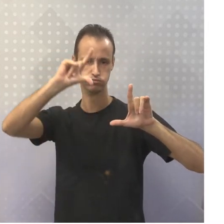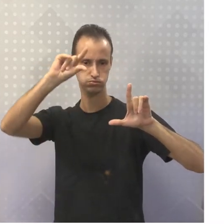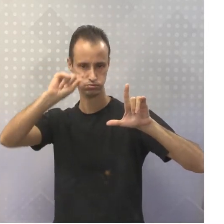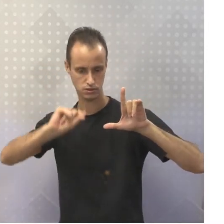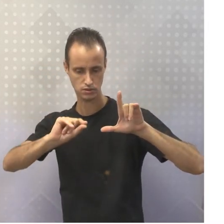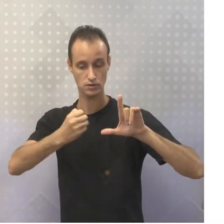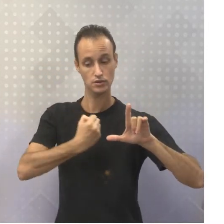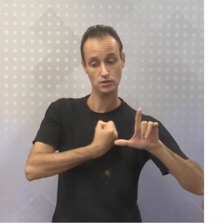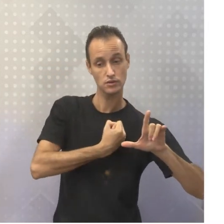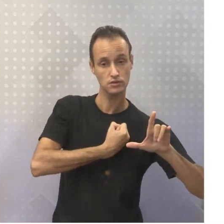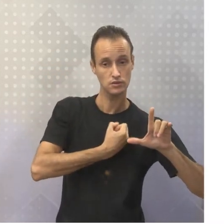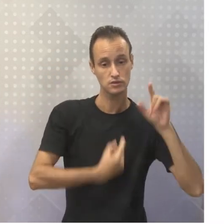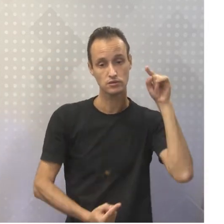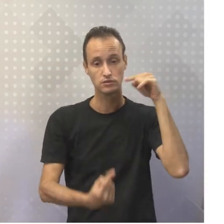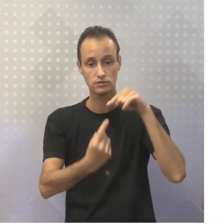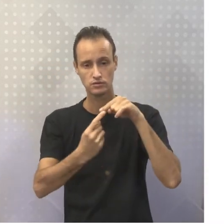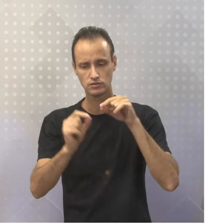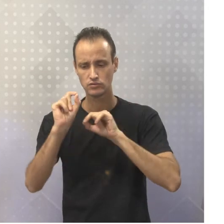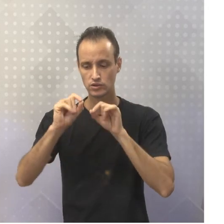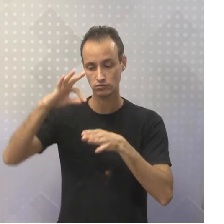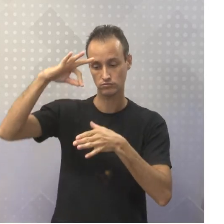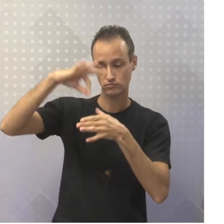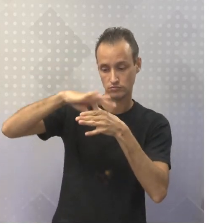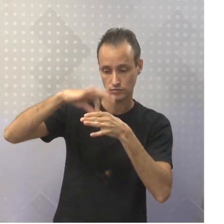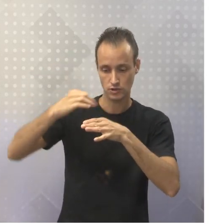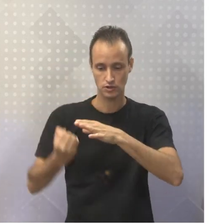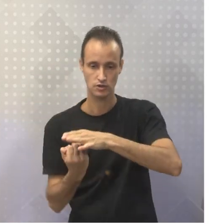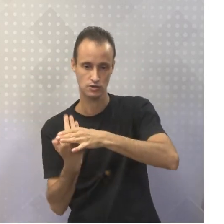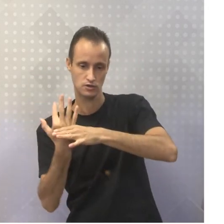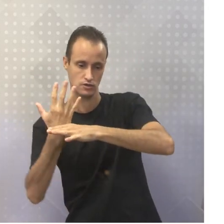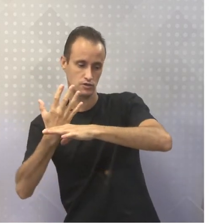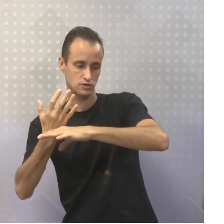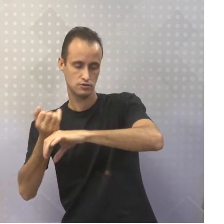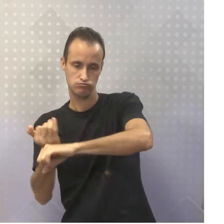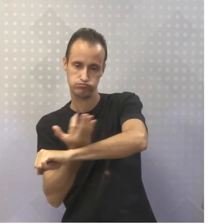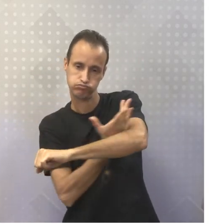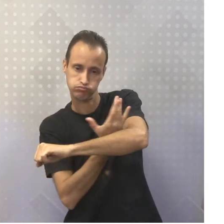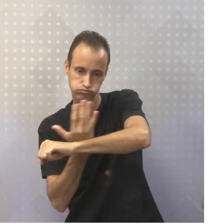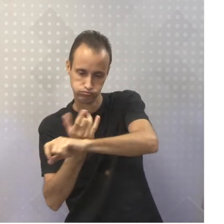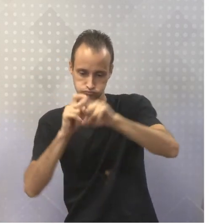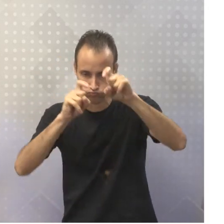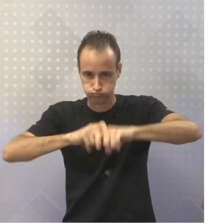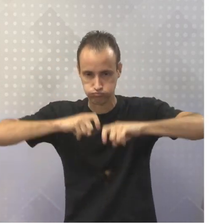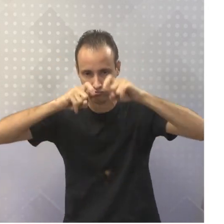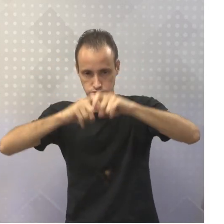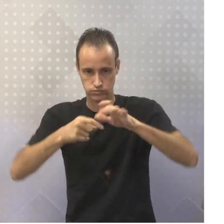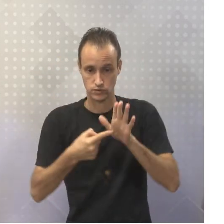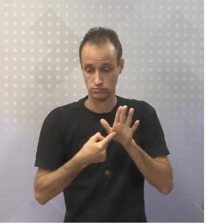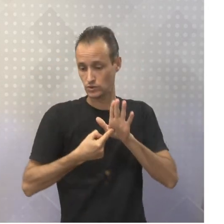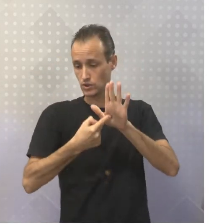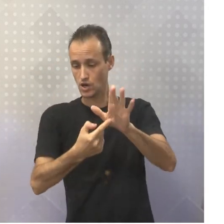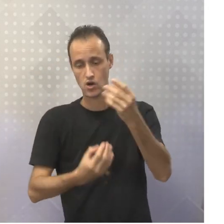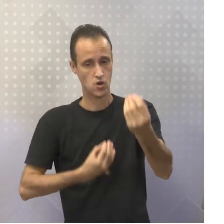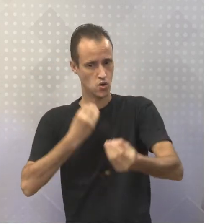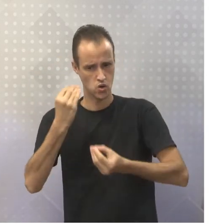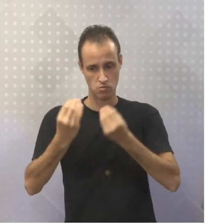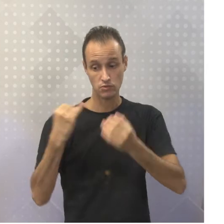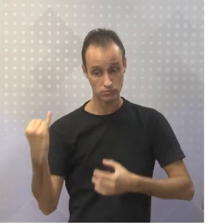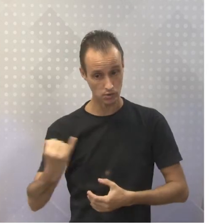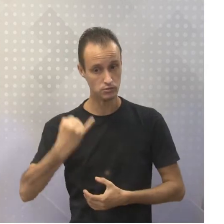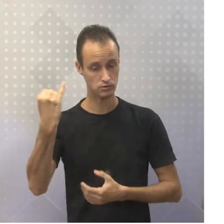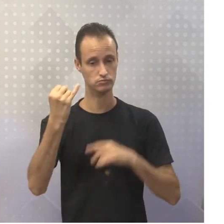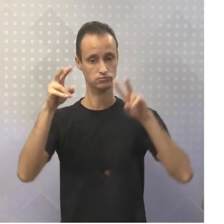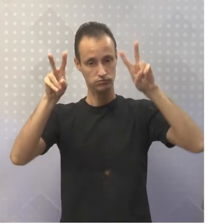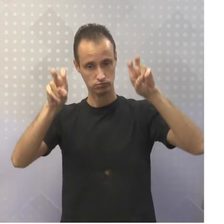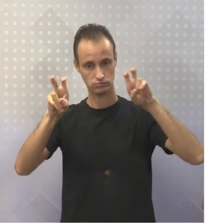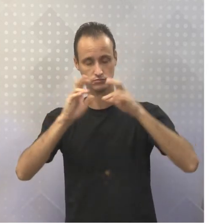numéricos, né? Referentes ao plantio de cebola e que vão mostrar para o leitor a relevância do